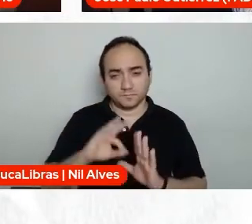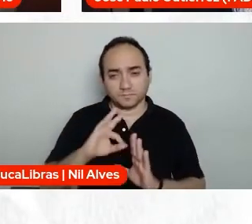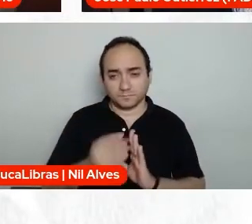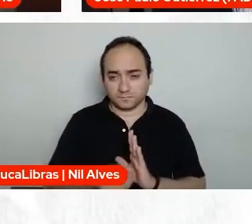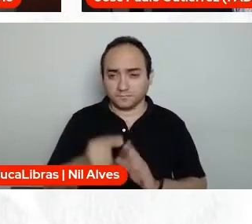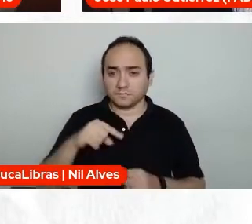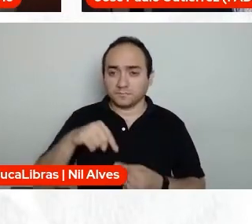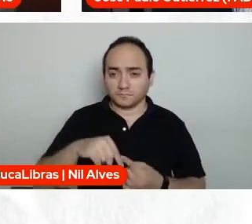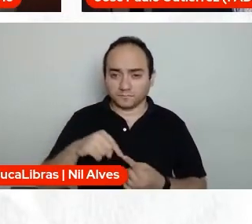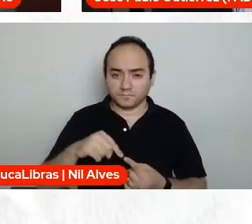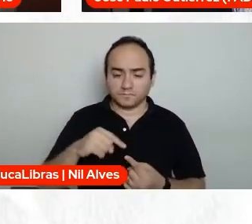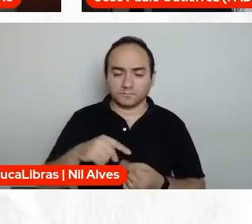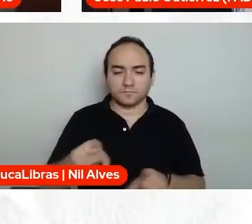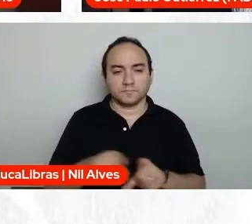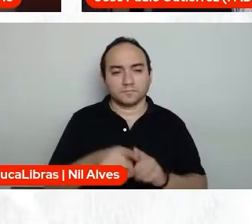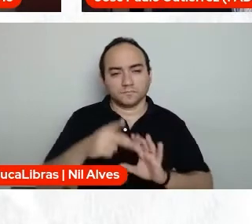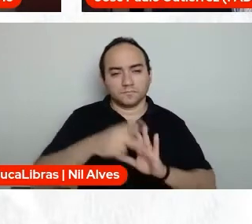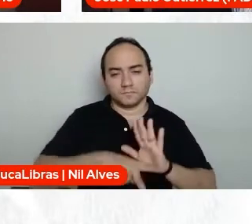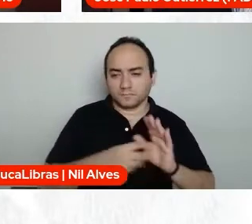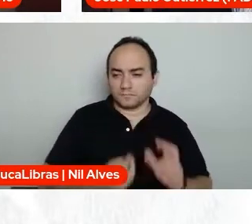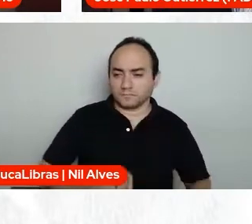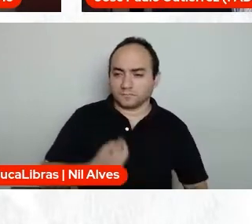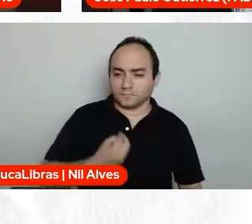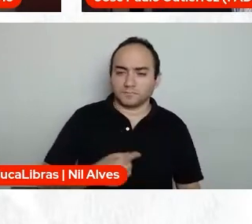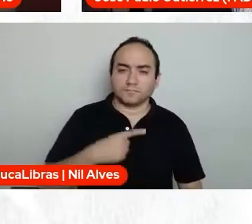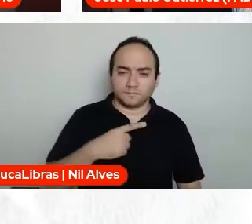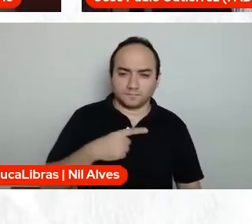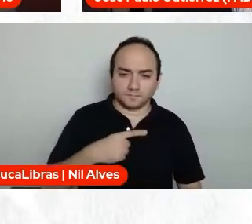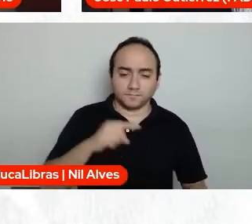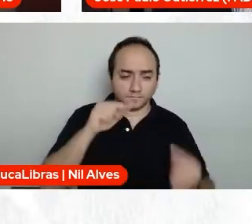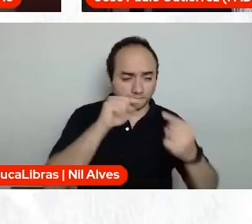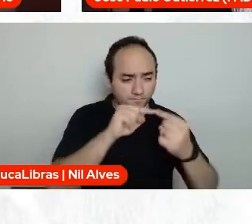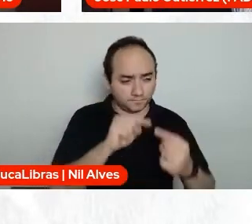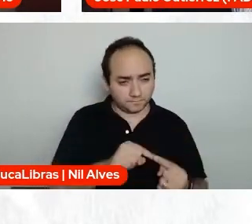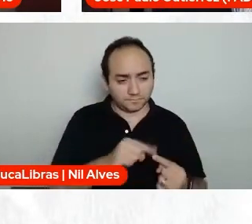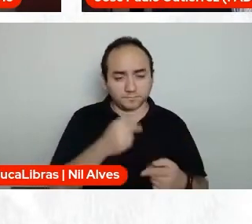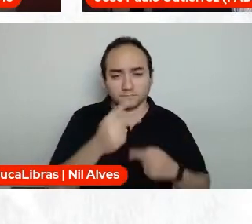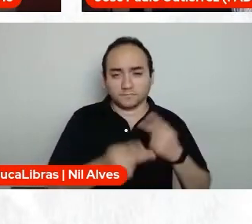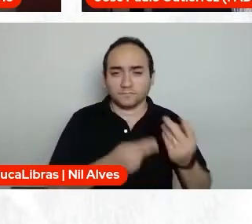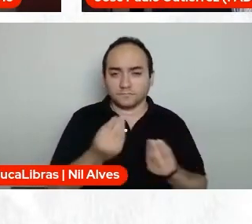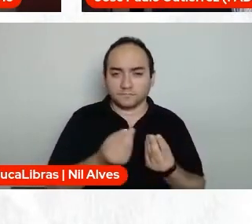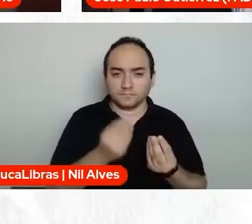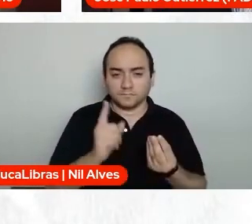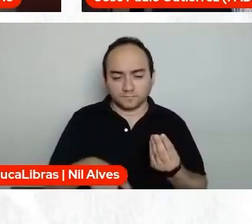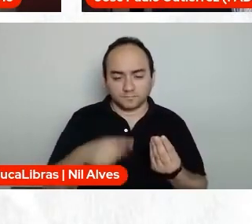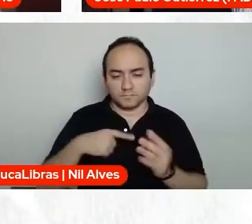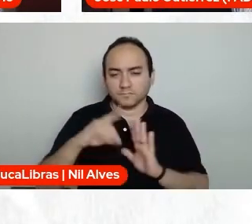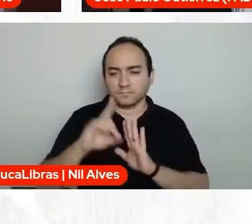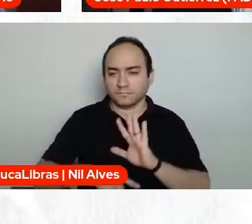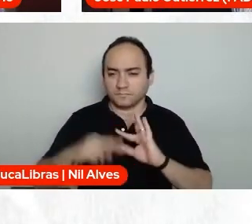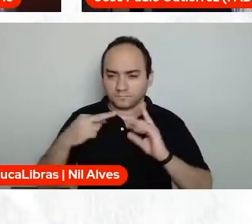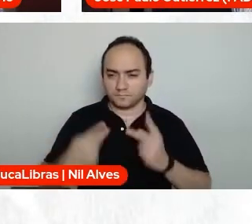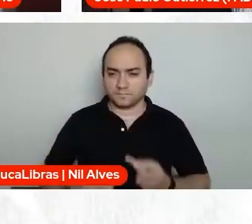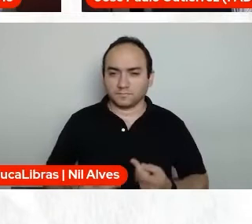Temos um lá do projeto de vida que também tem como palavras-chave os direitos humanos.